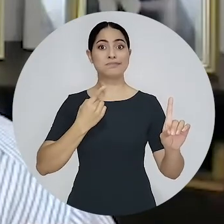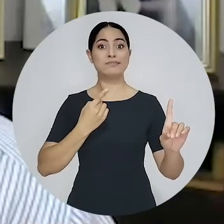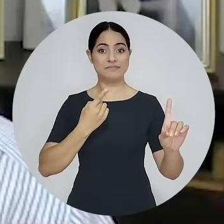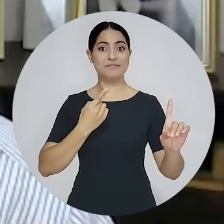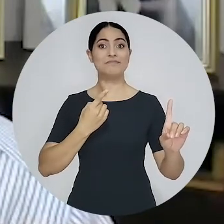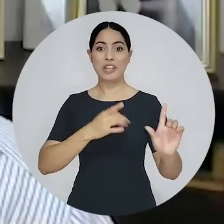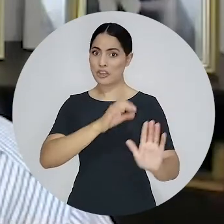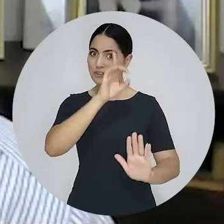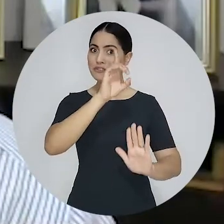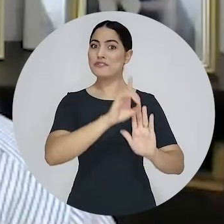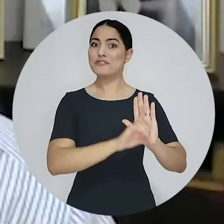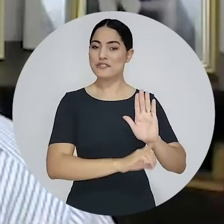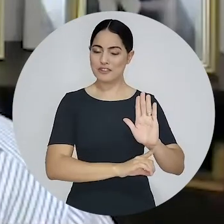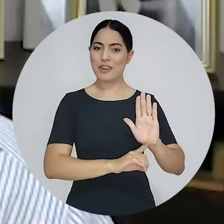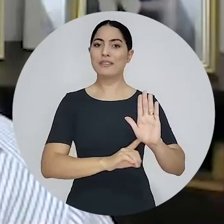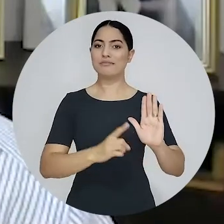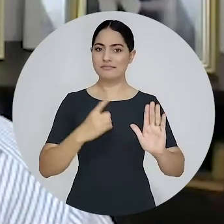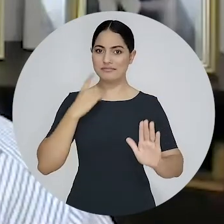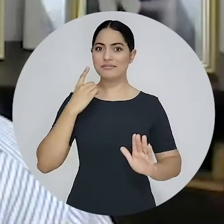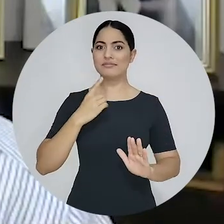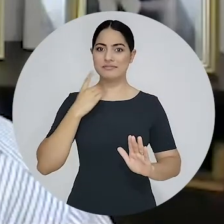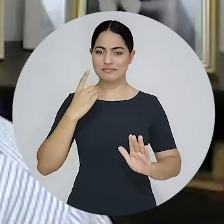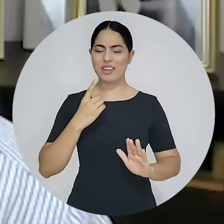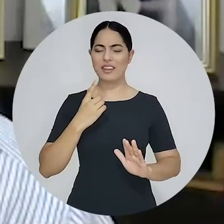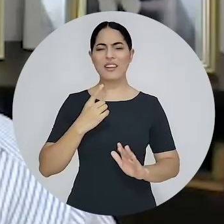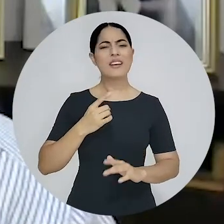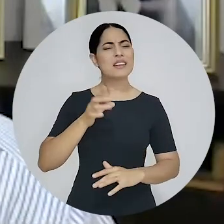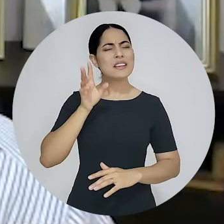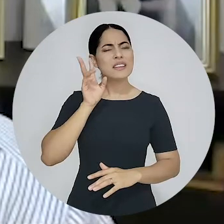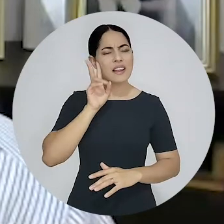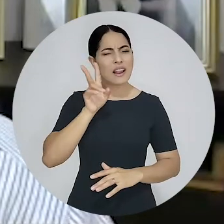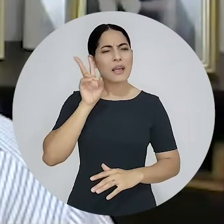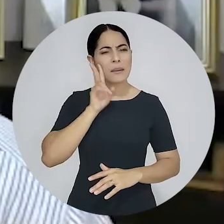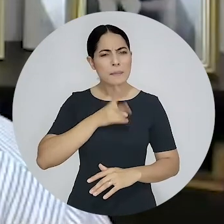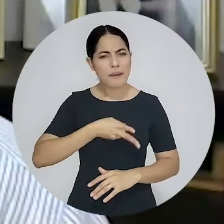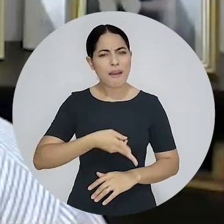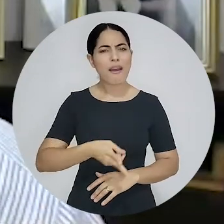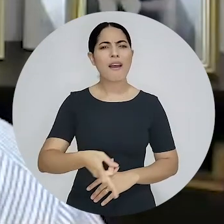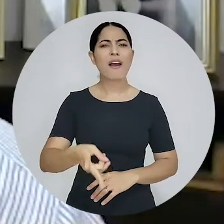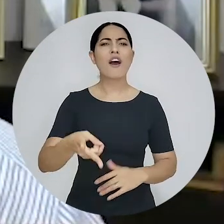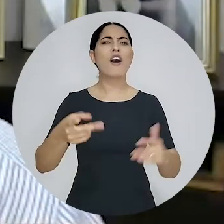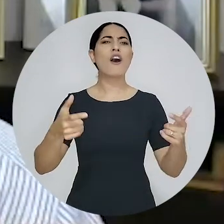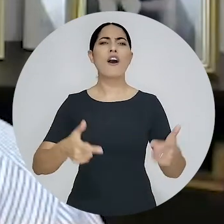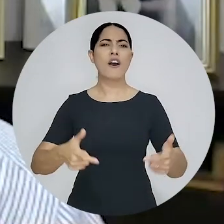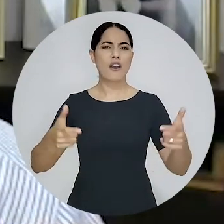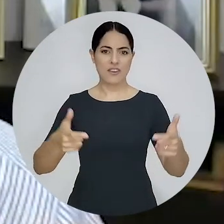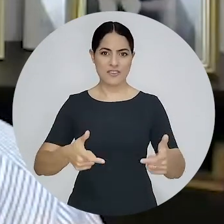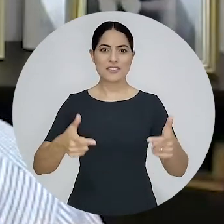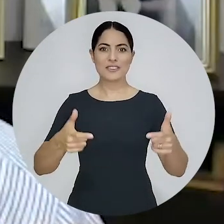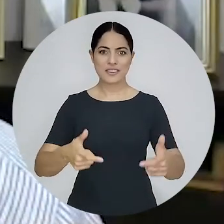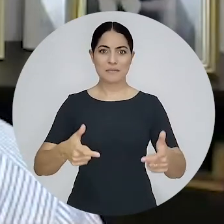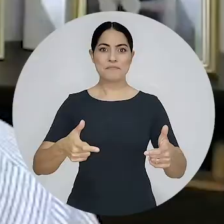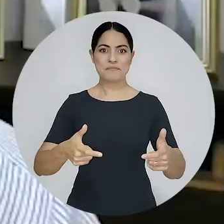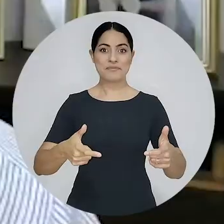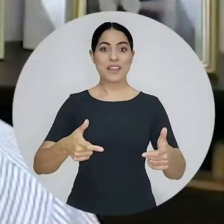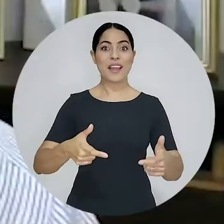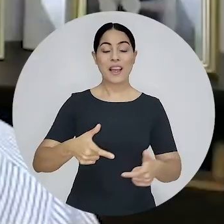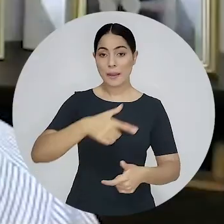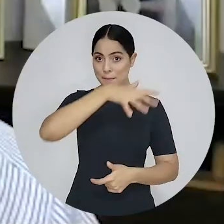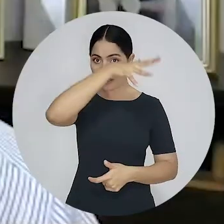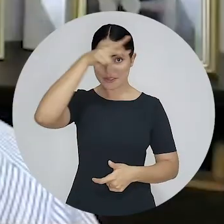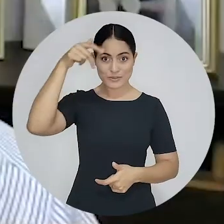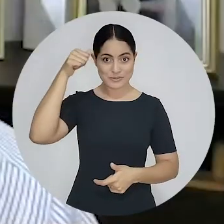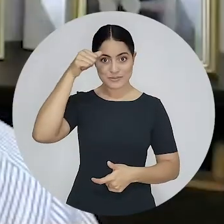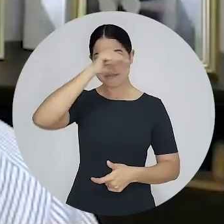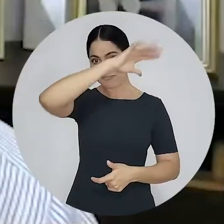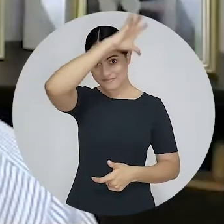data importante a ser lembrada sempre lá na cidade de Manaus e no estado de Amazonas. É uma data